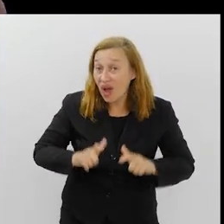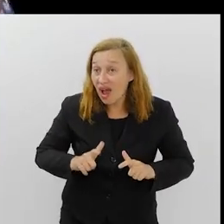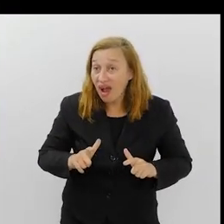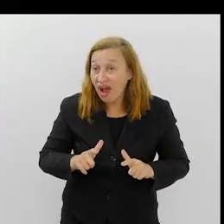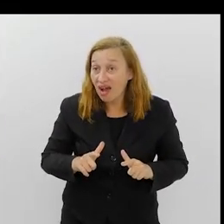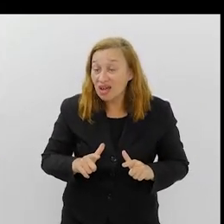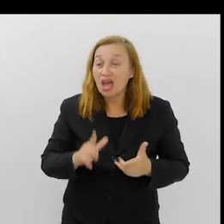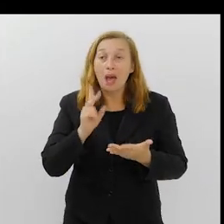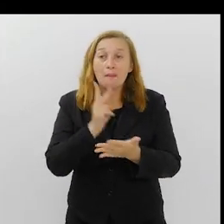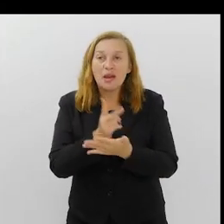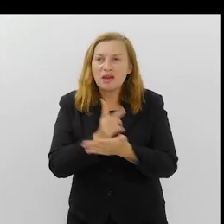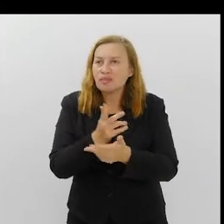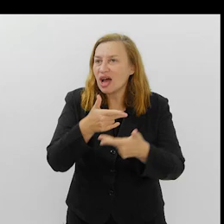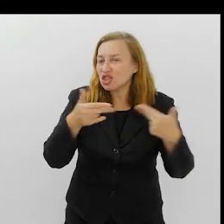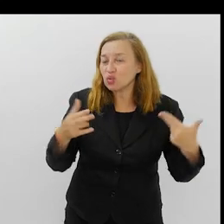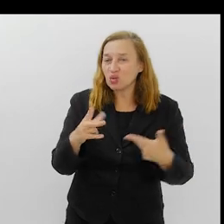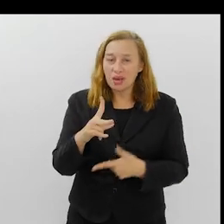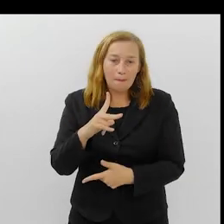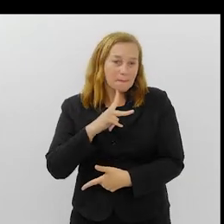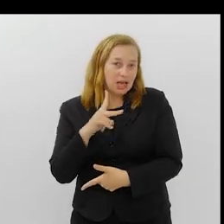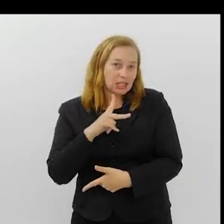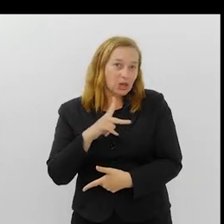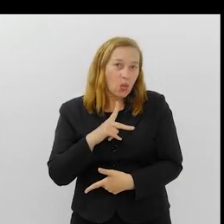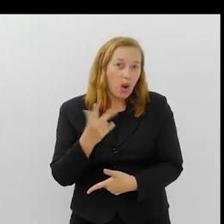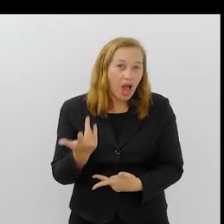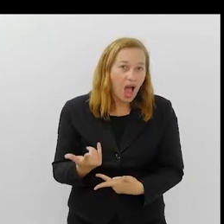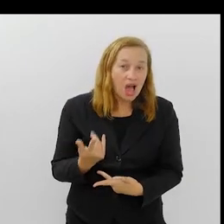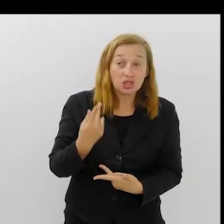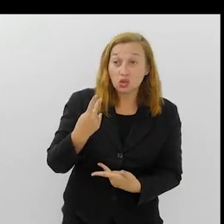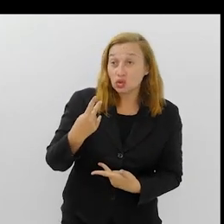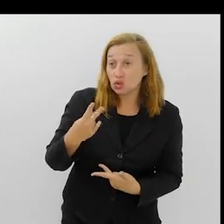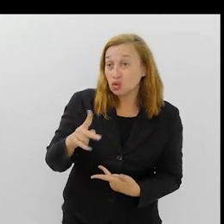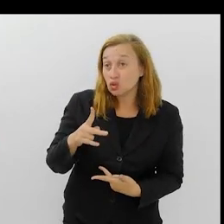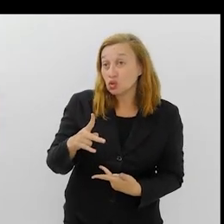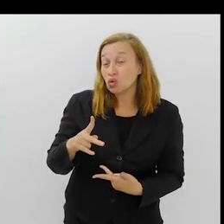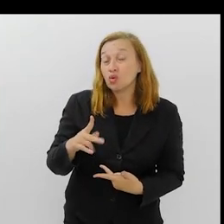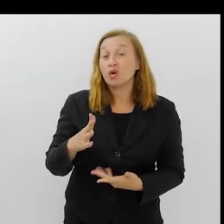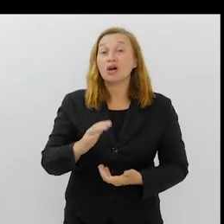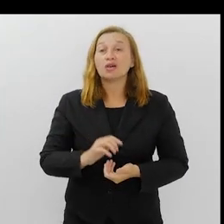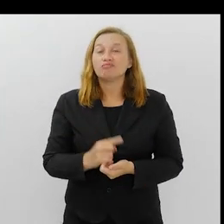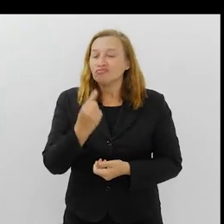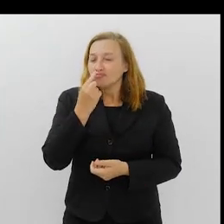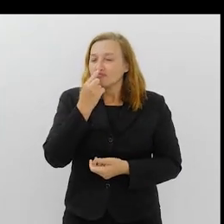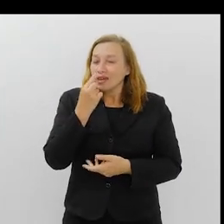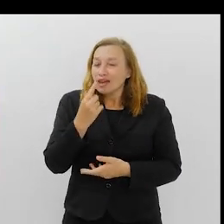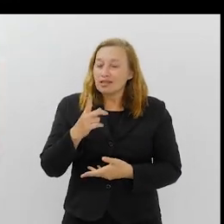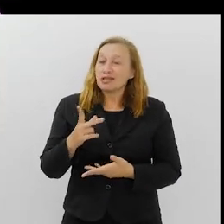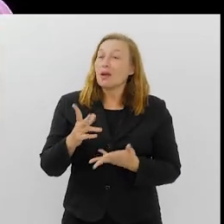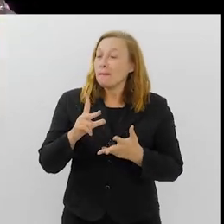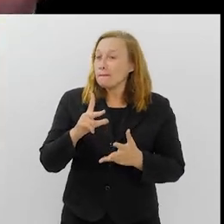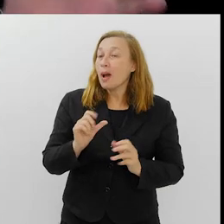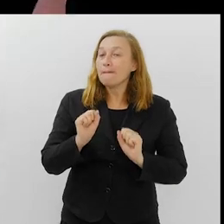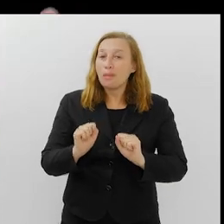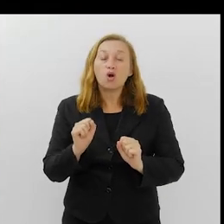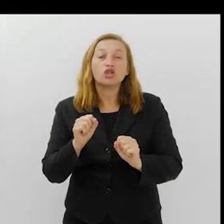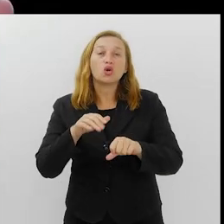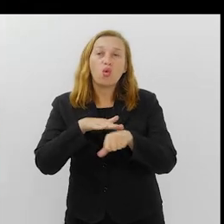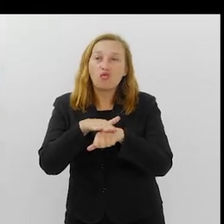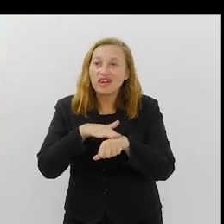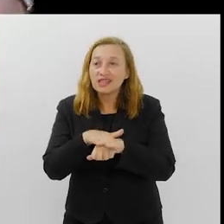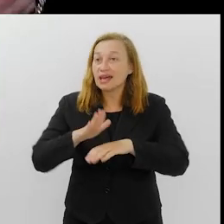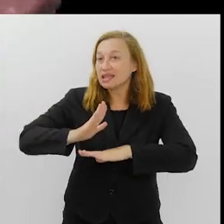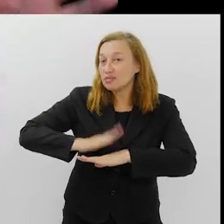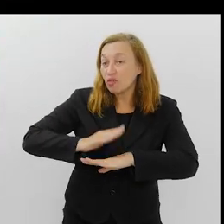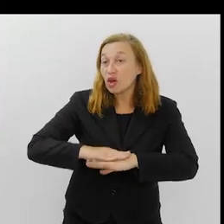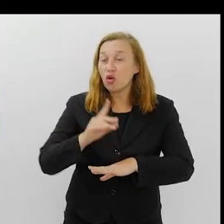ou mesmo das coisas da sua intimidade, da sua psicologia íntima, que você pode conversar nesse